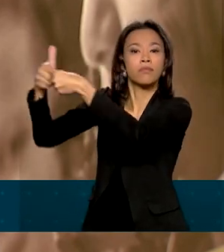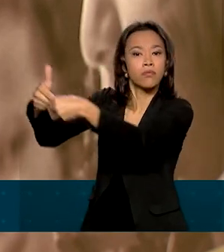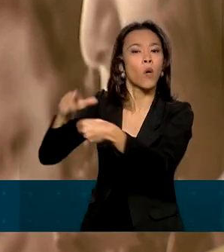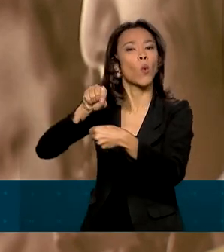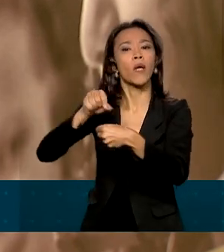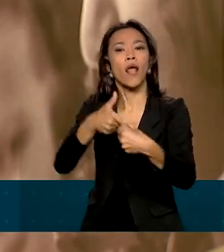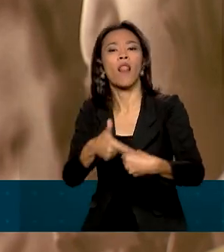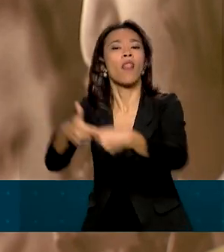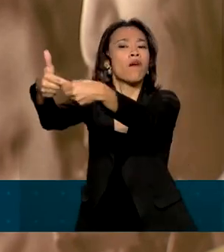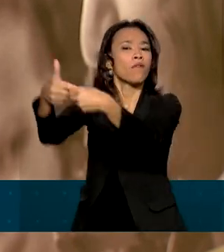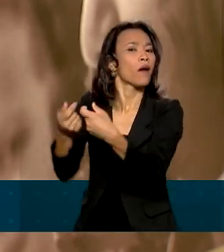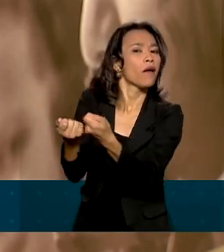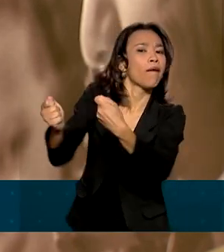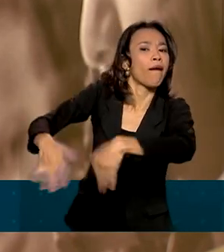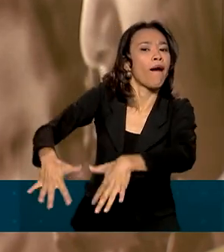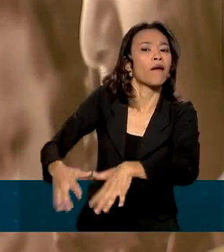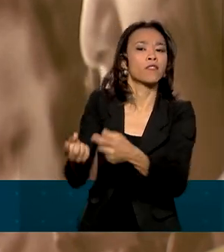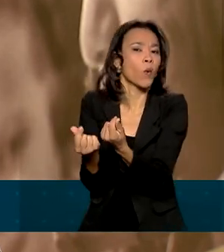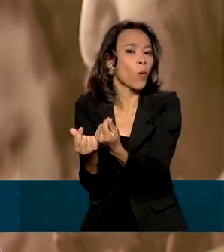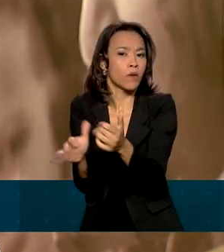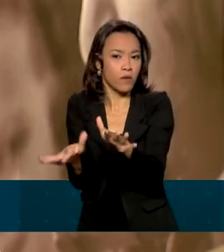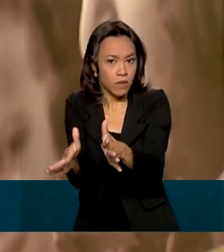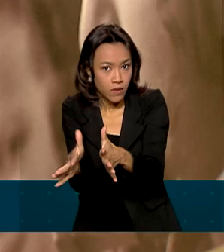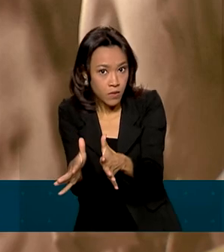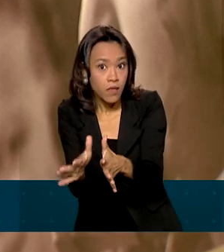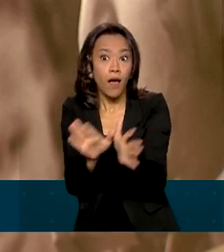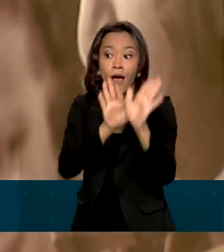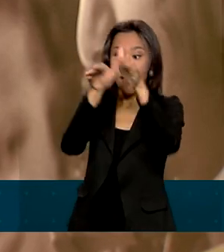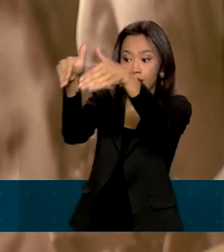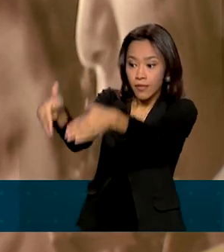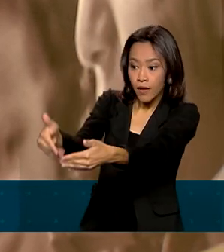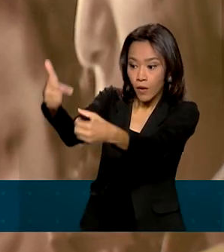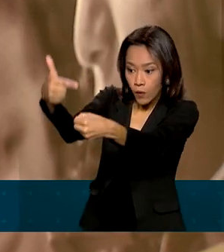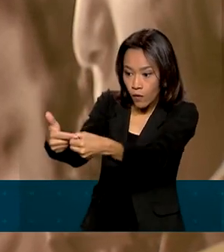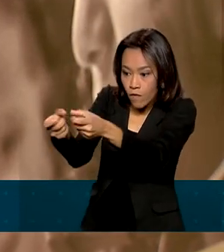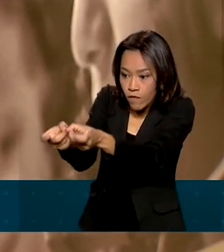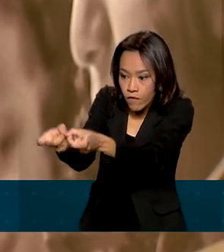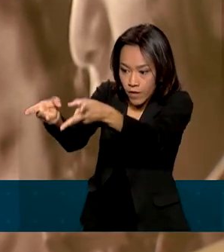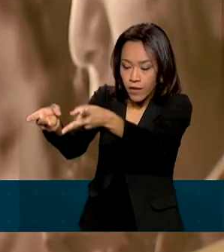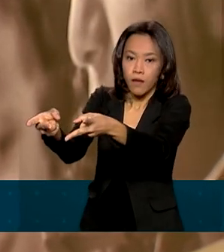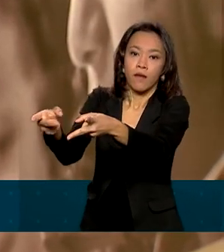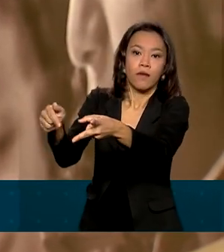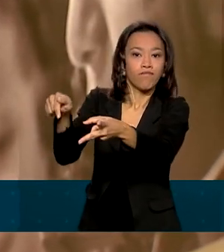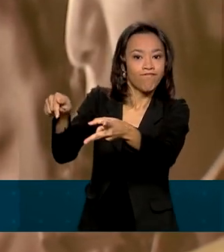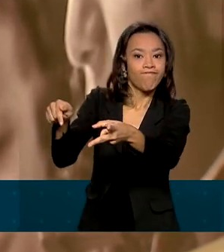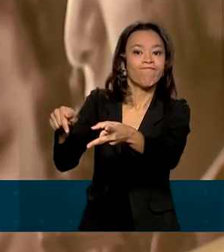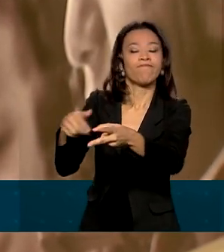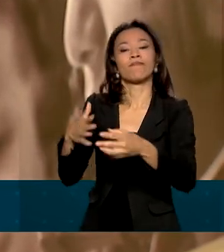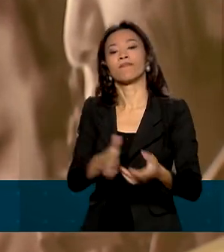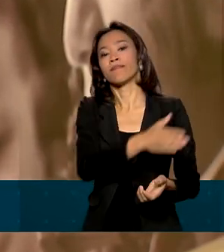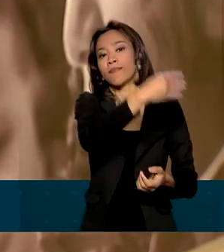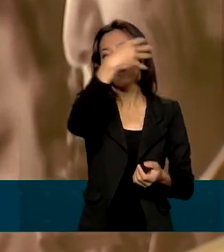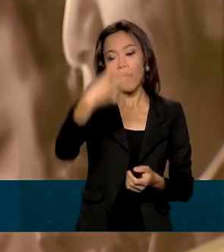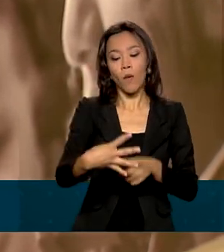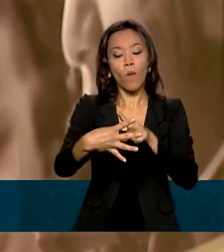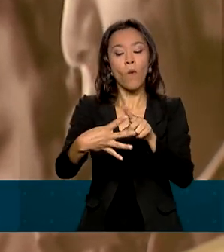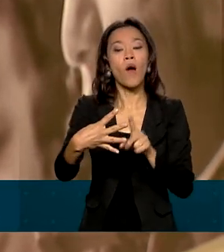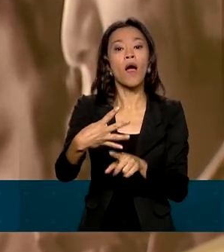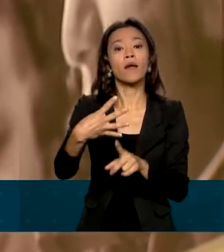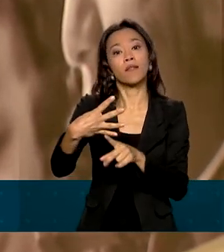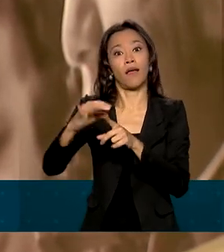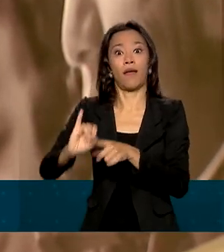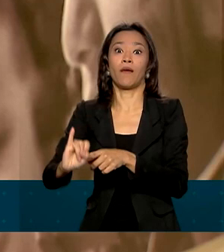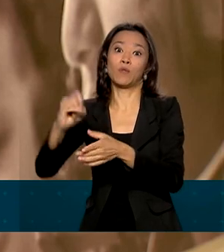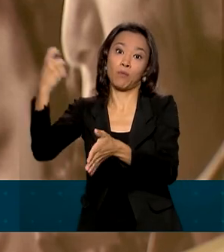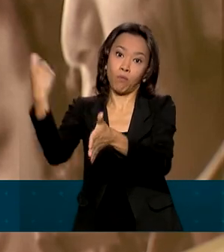para levar o combustível da refinaria até o posto de revenda, até o consumidor. A quarta parcela são os tributos